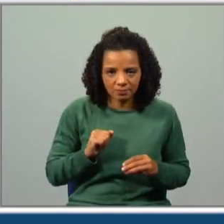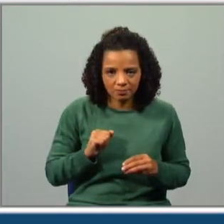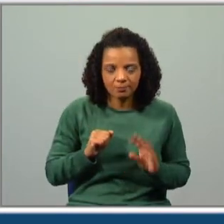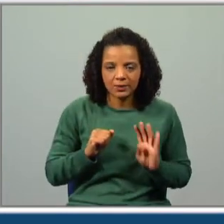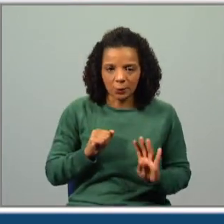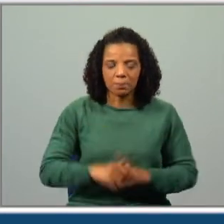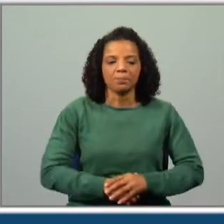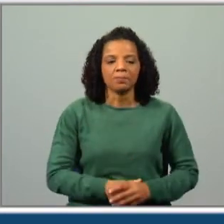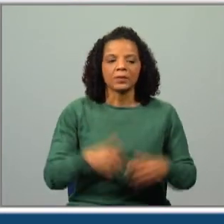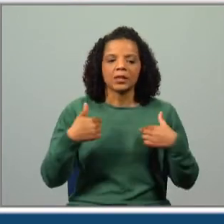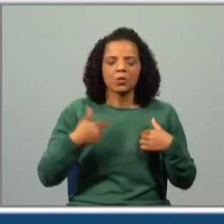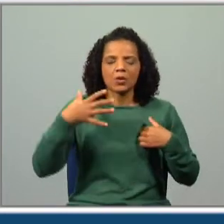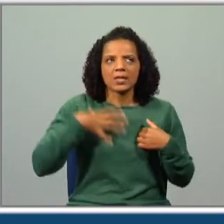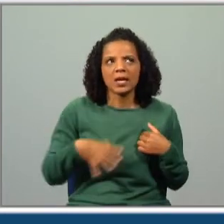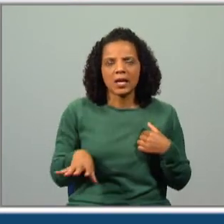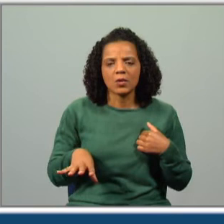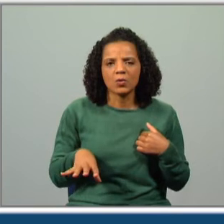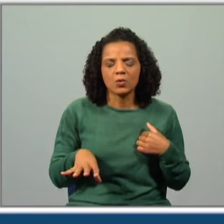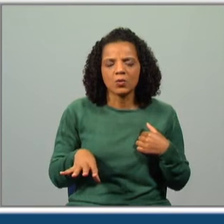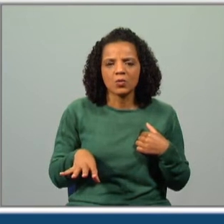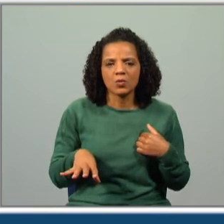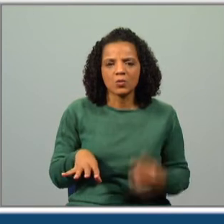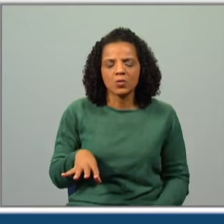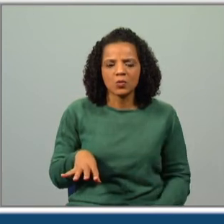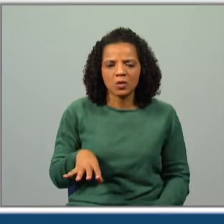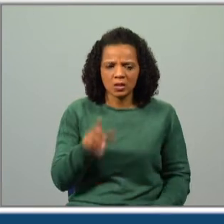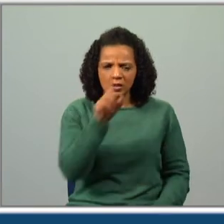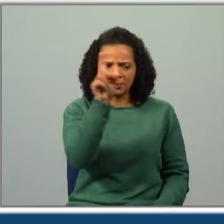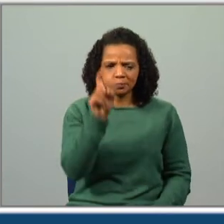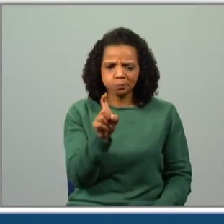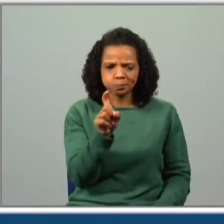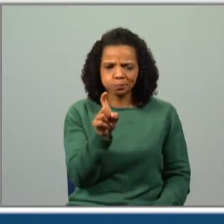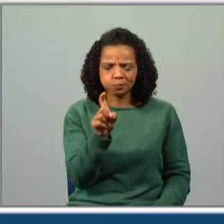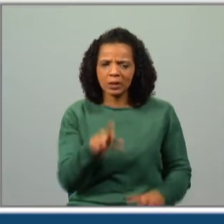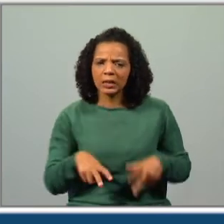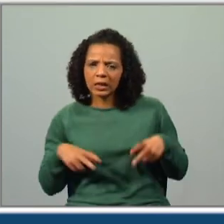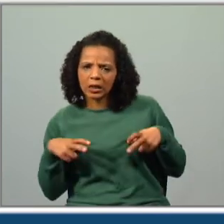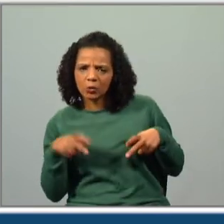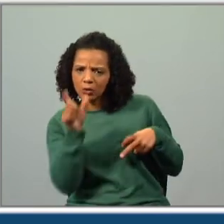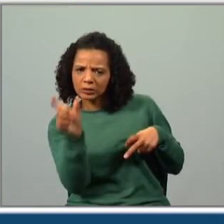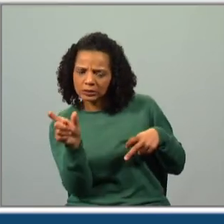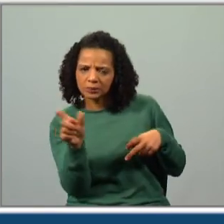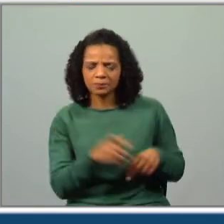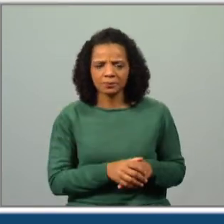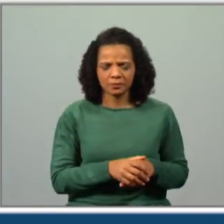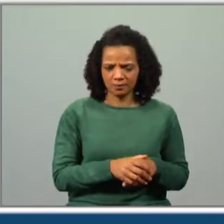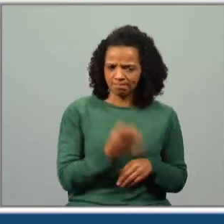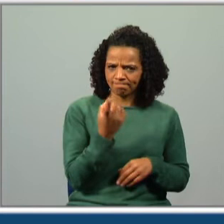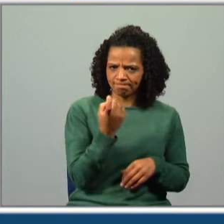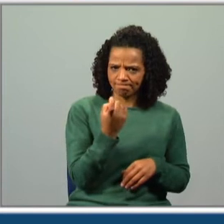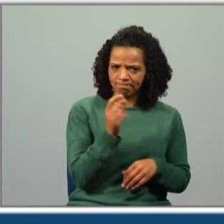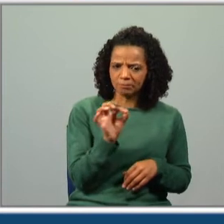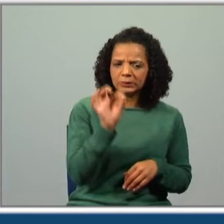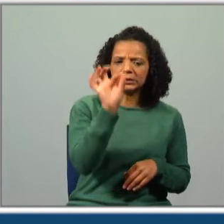Ora, eu quero ser. Temos um espaço e depois rico. Qual seria a palavra que iremos colocar para